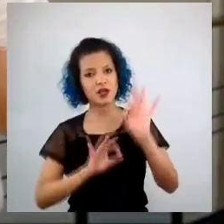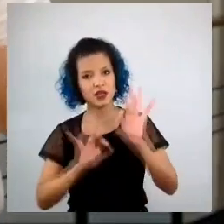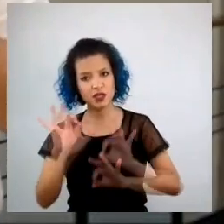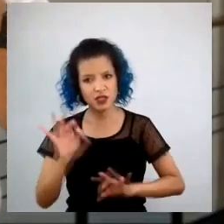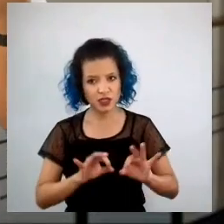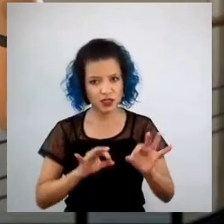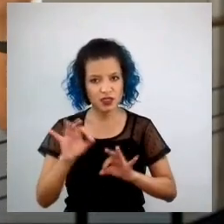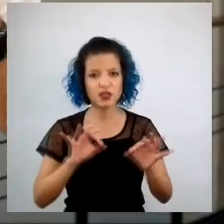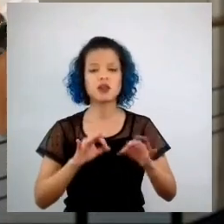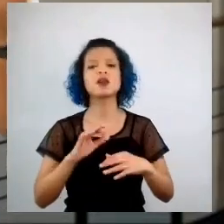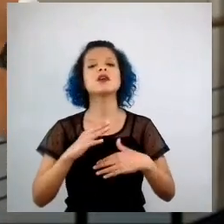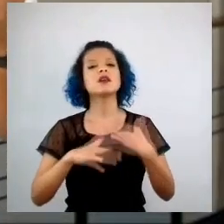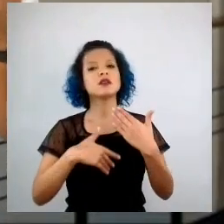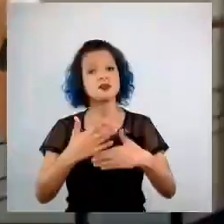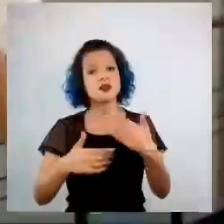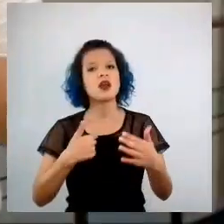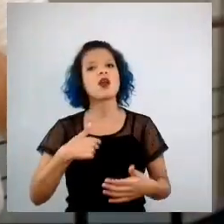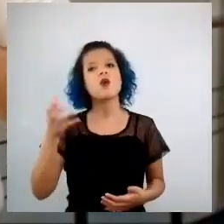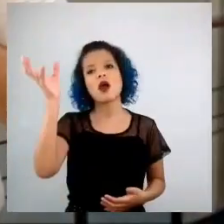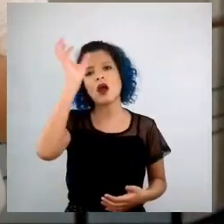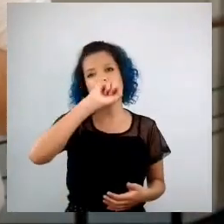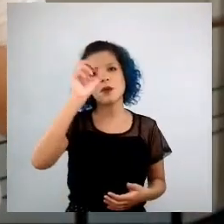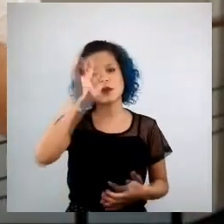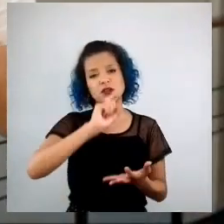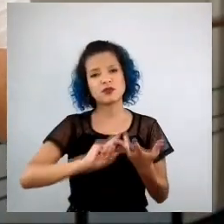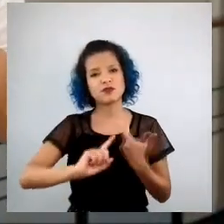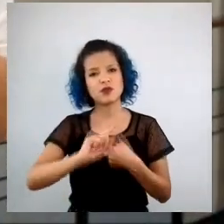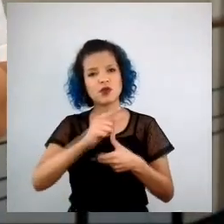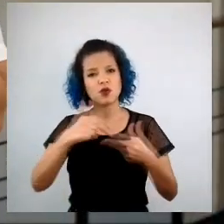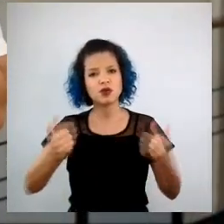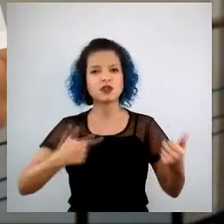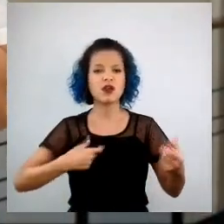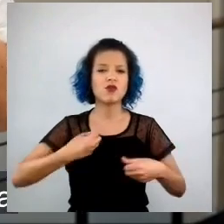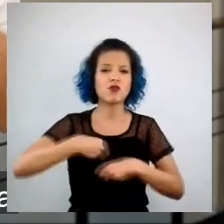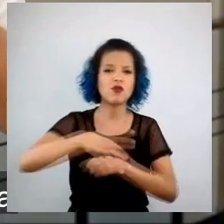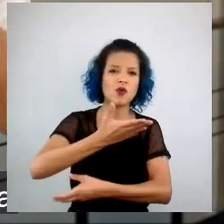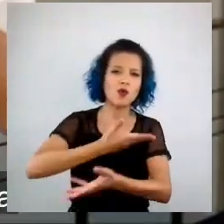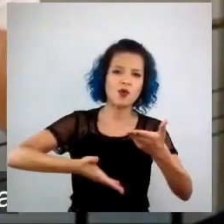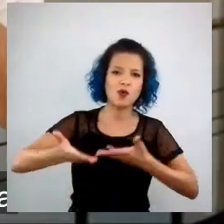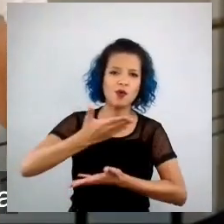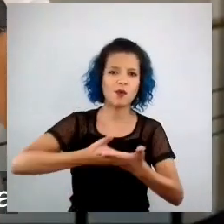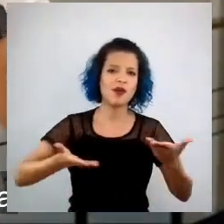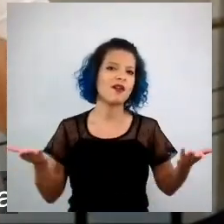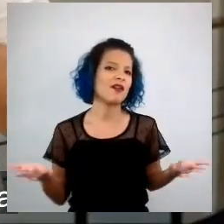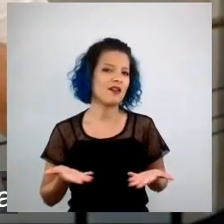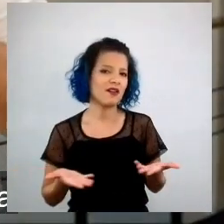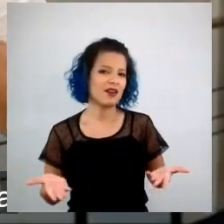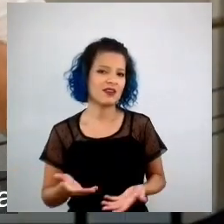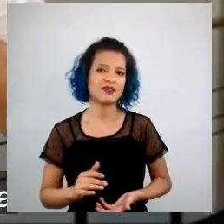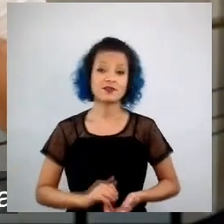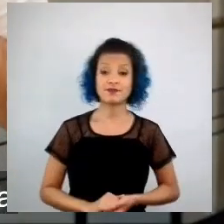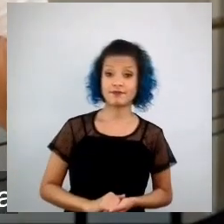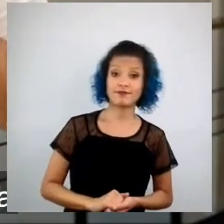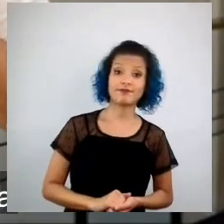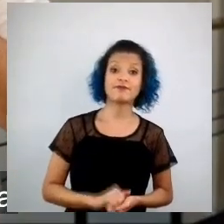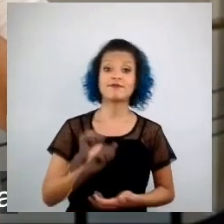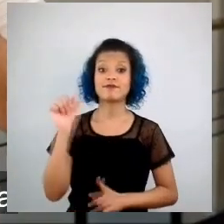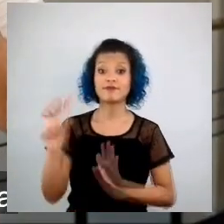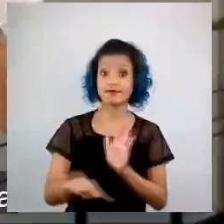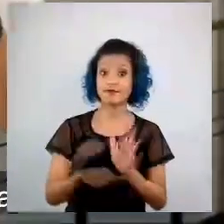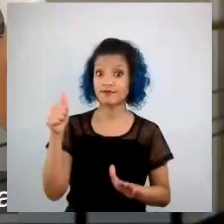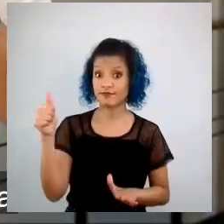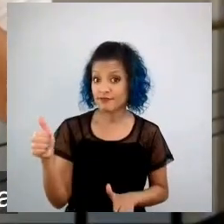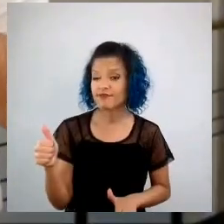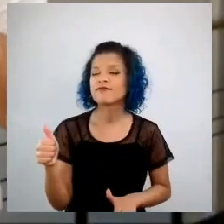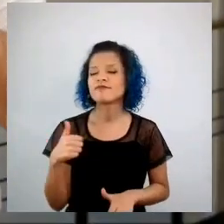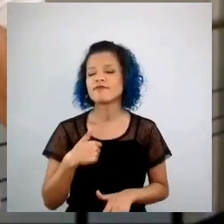jornada, eu aprendi algumas coisas que eu vou compartilhar com vocês aqui hoje. A primeira delas, se eu fosse resumir em uma